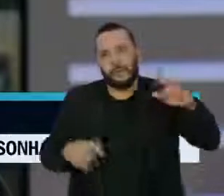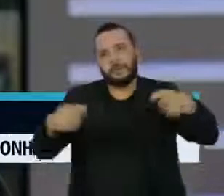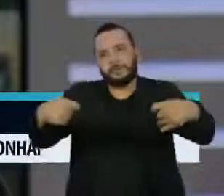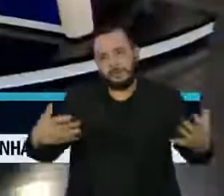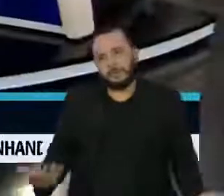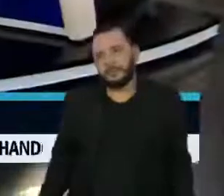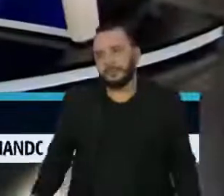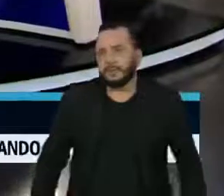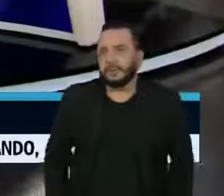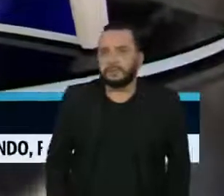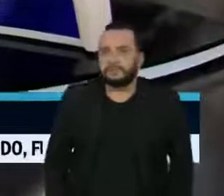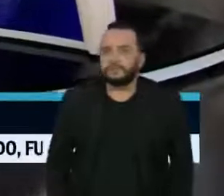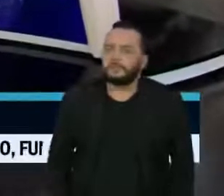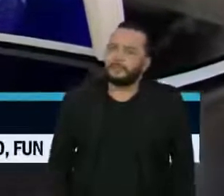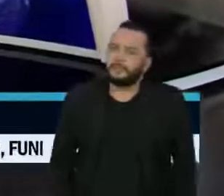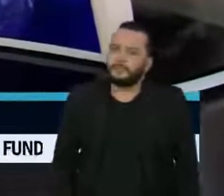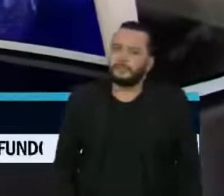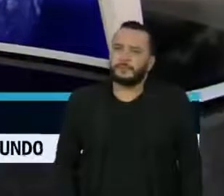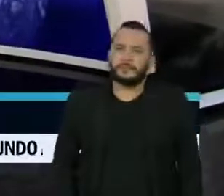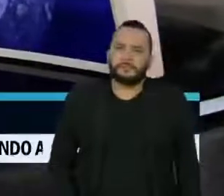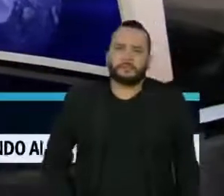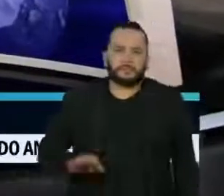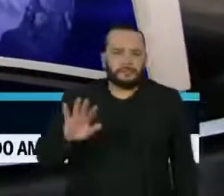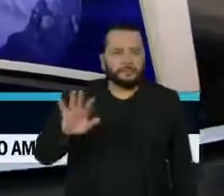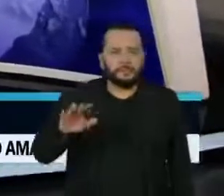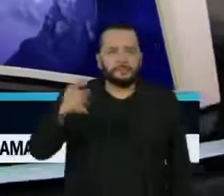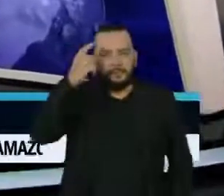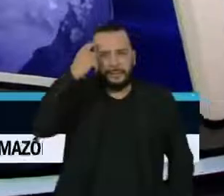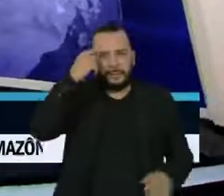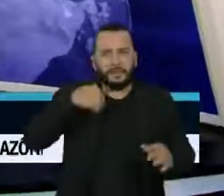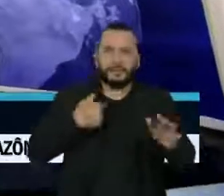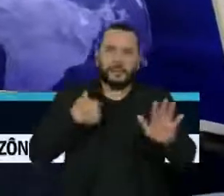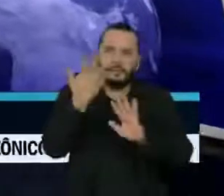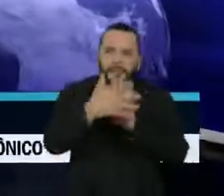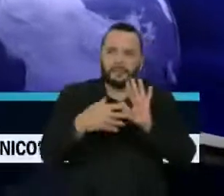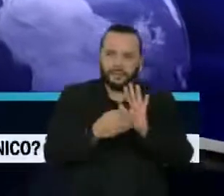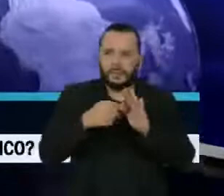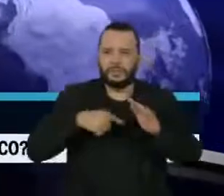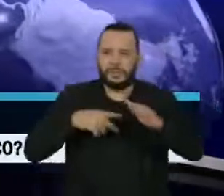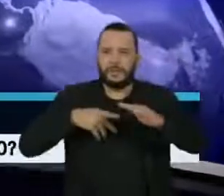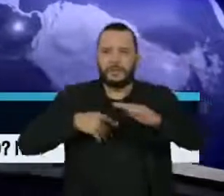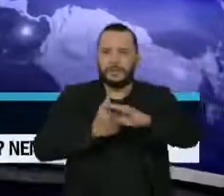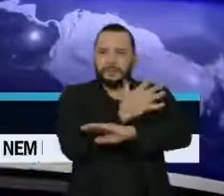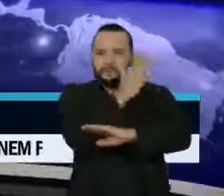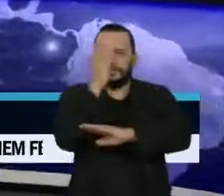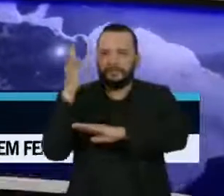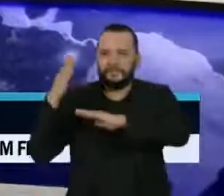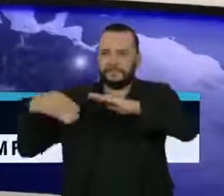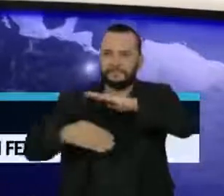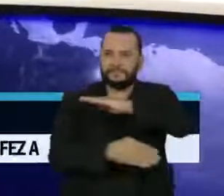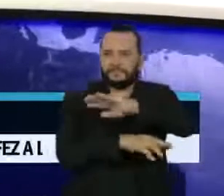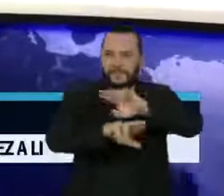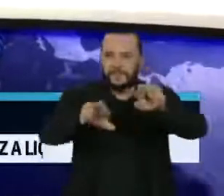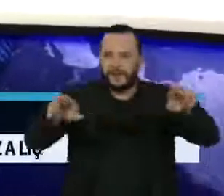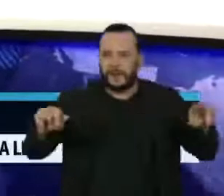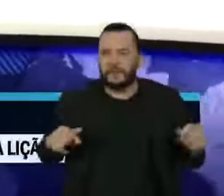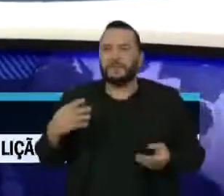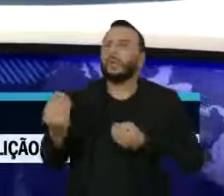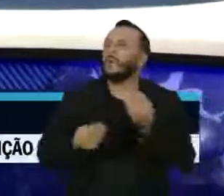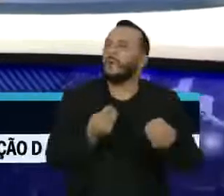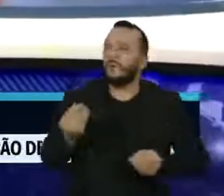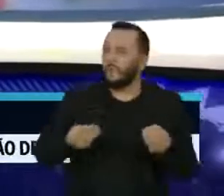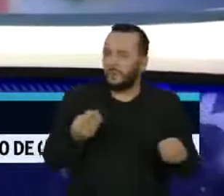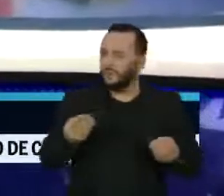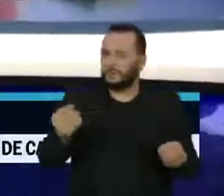Doutora Rosana, pelas dimensões e biodiversidade da Amazônia que a senhora conhece bem, difícil imaginar o planeta enfrentando os desafios impostos pela